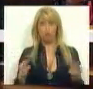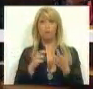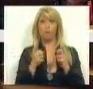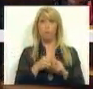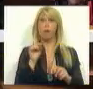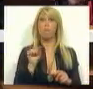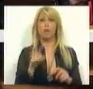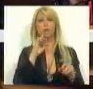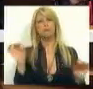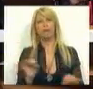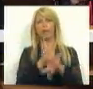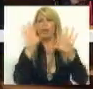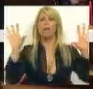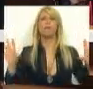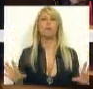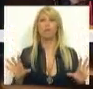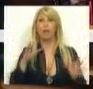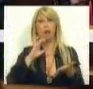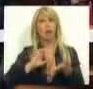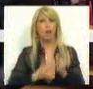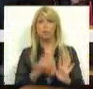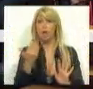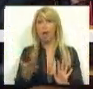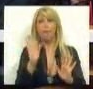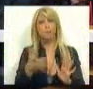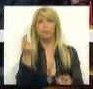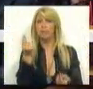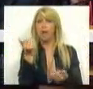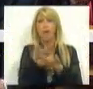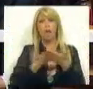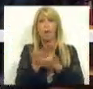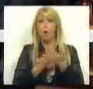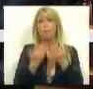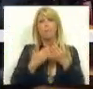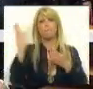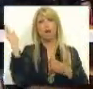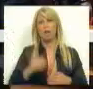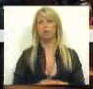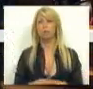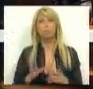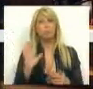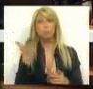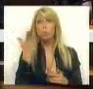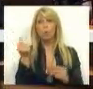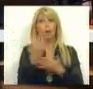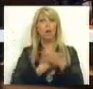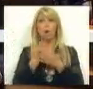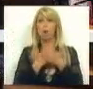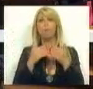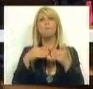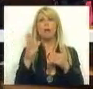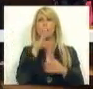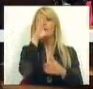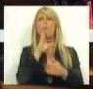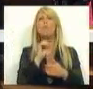é evidente que temos necessidade de mais economia. Em primeiro lugar, de mais economia. E o que é que fez o